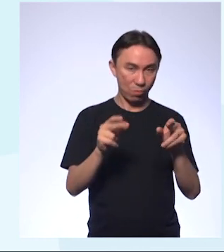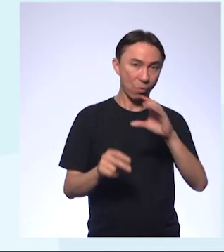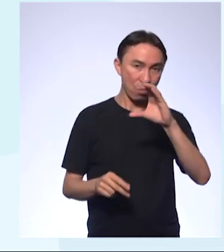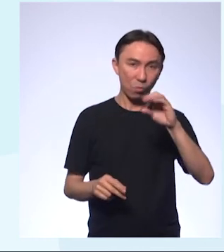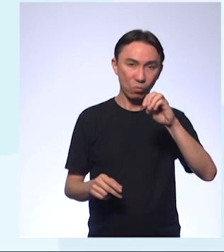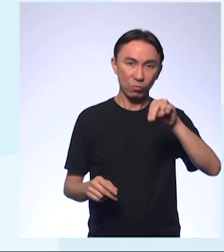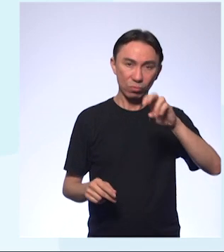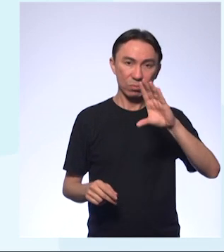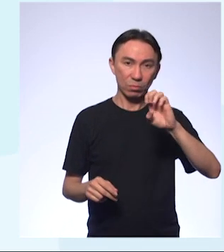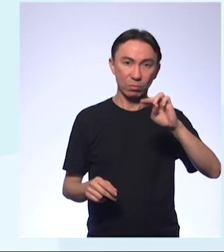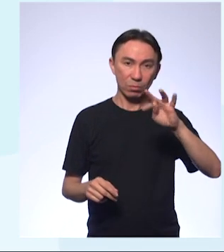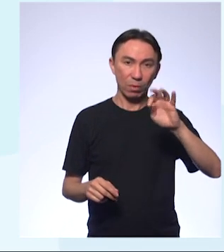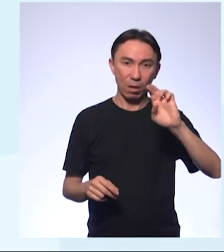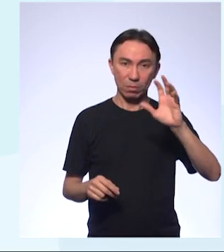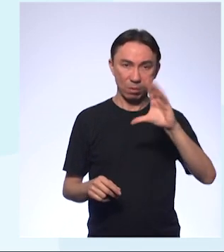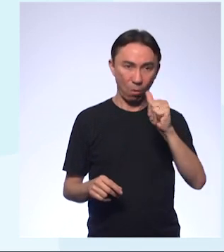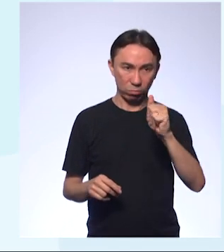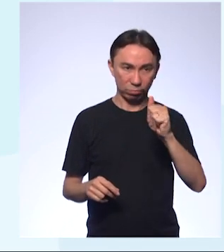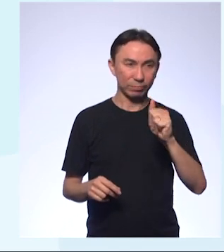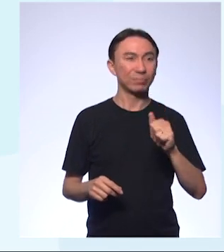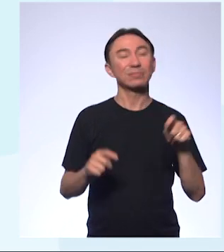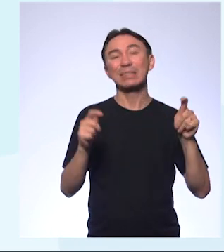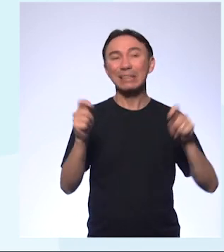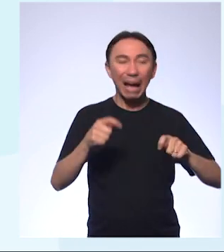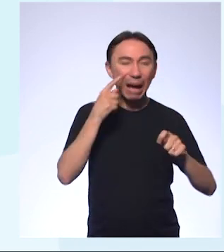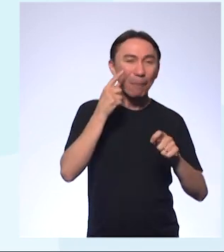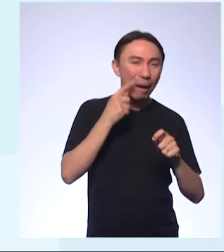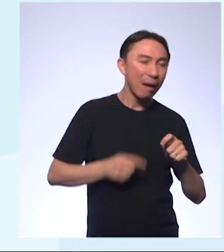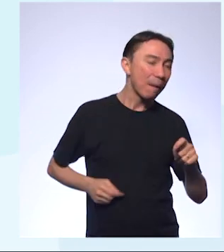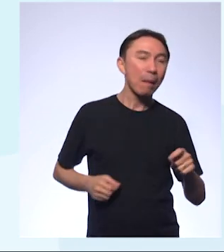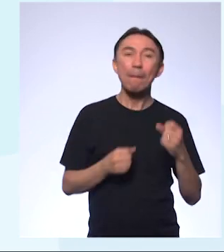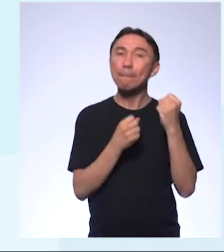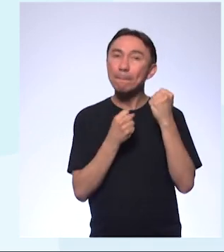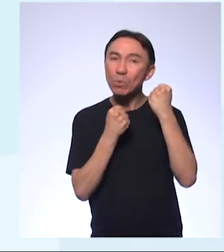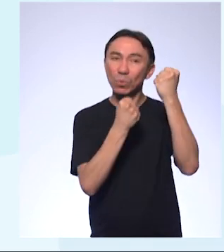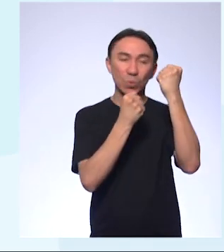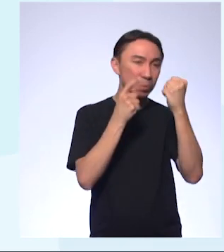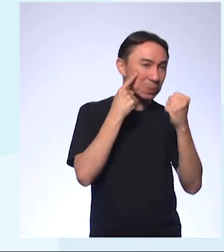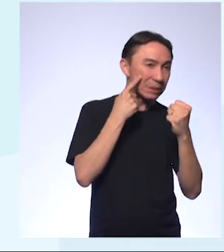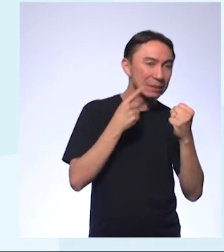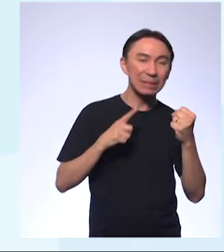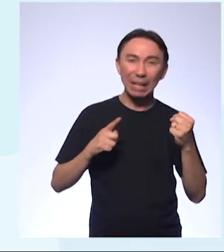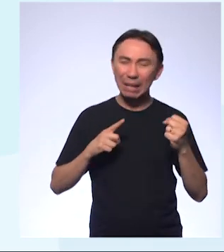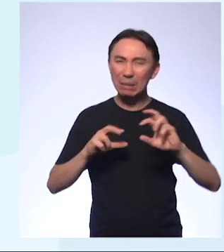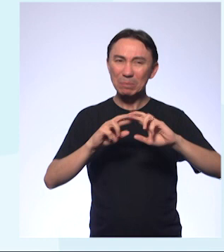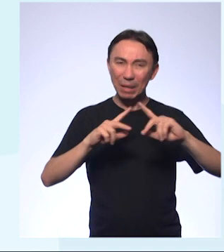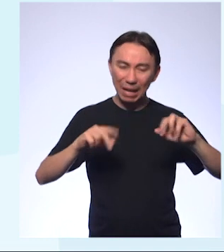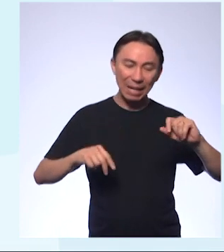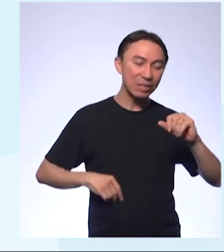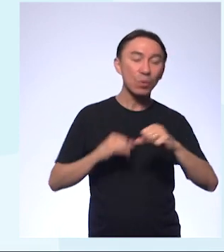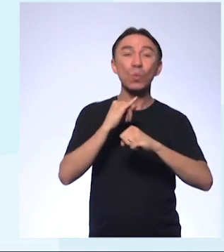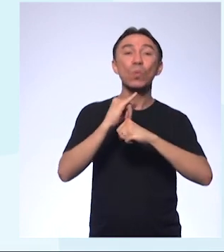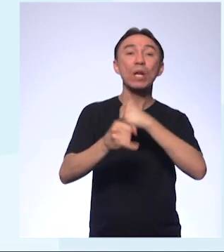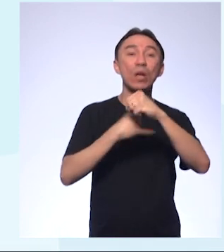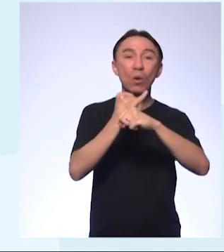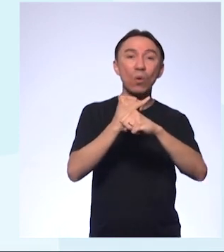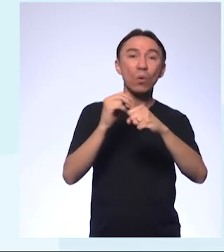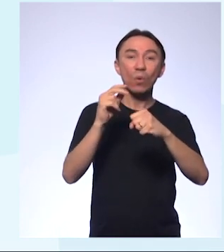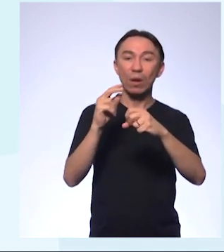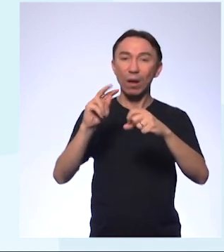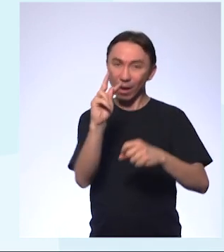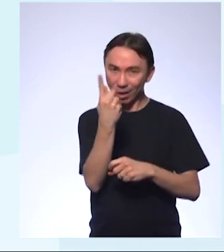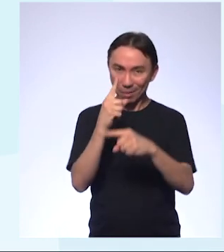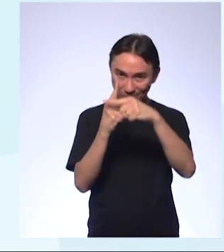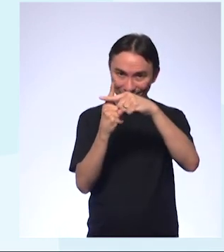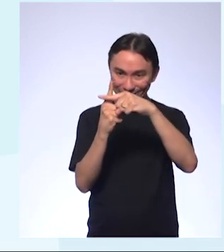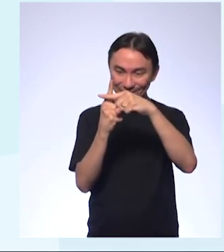Assim como a gente consegue calcular esse potencial em relação à concentração dos íons H+, nós também conseguimos